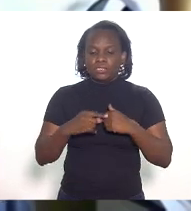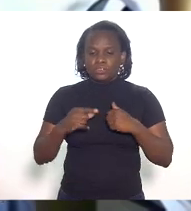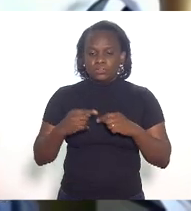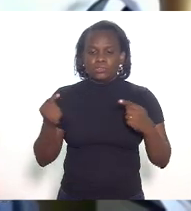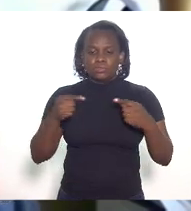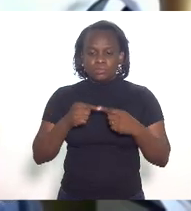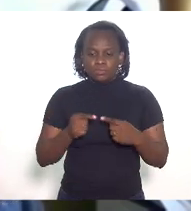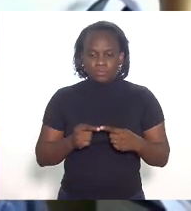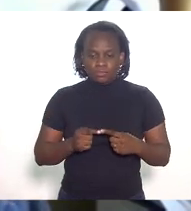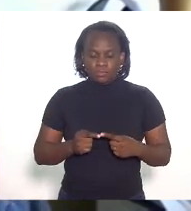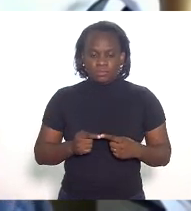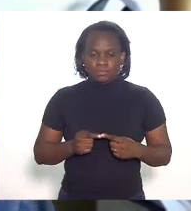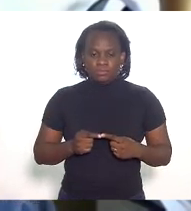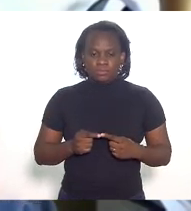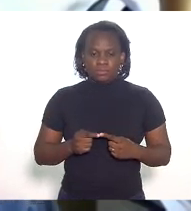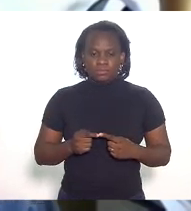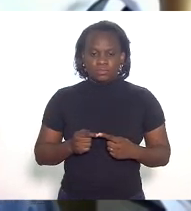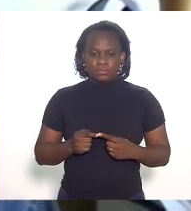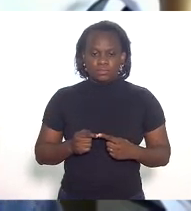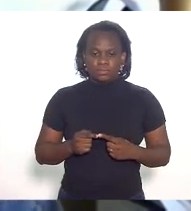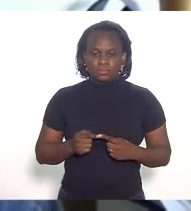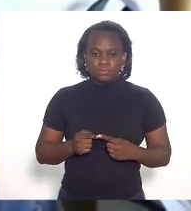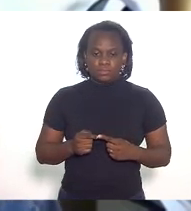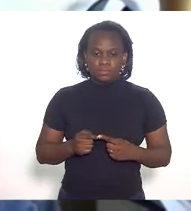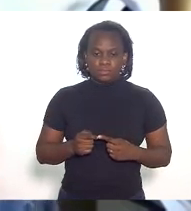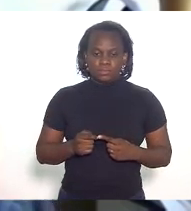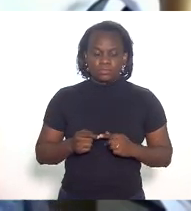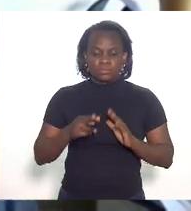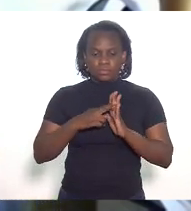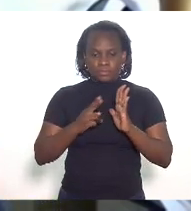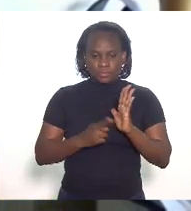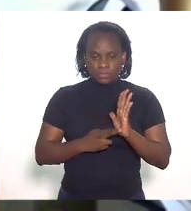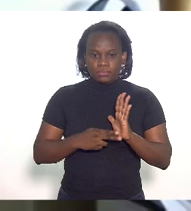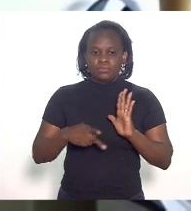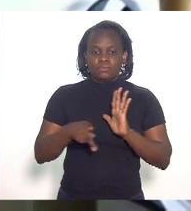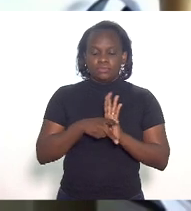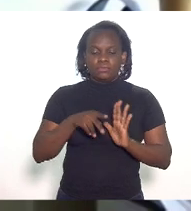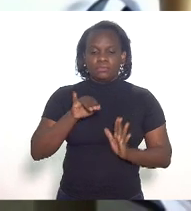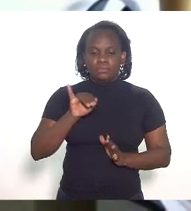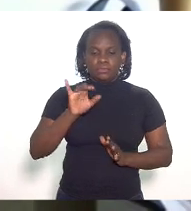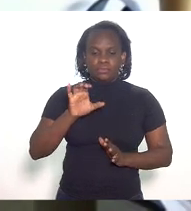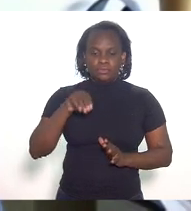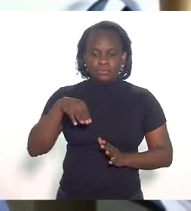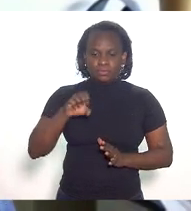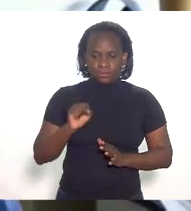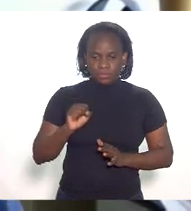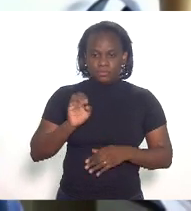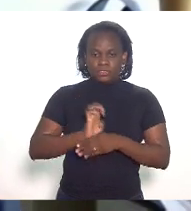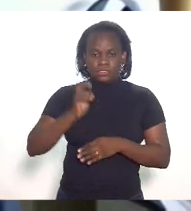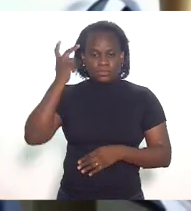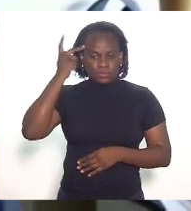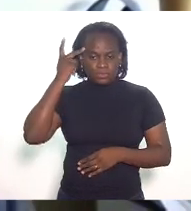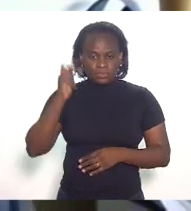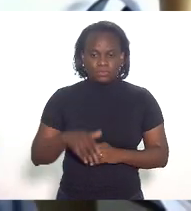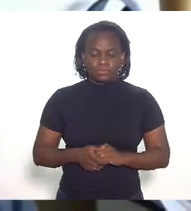relativos ao regulamento do ICMS do Estado de São Paulo